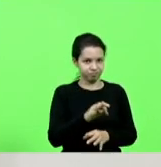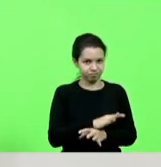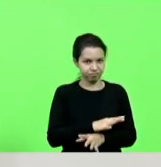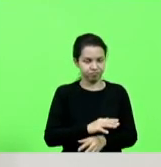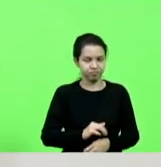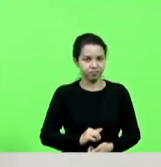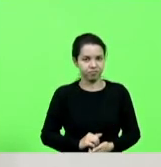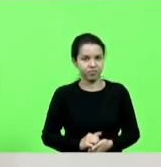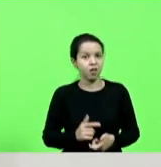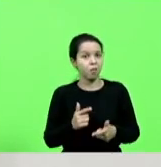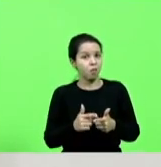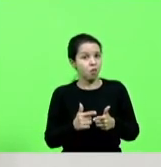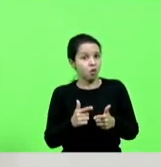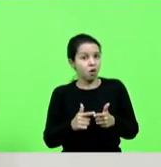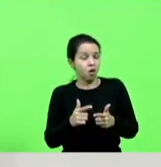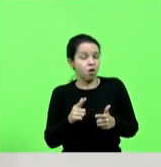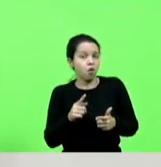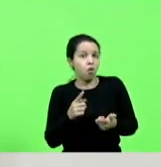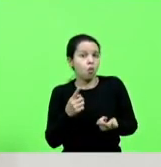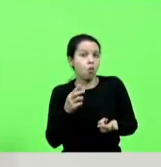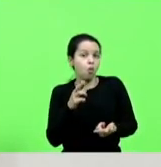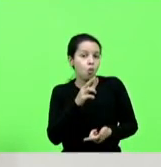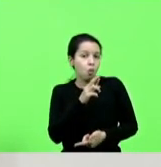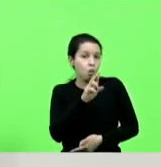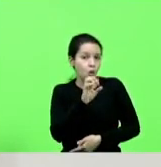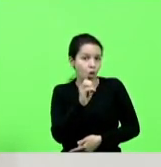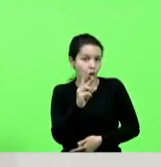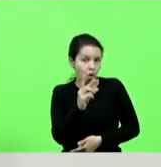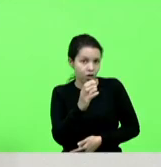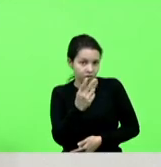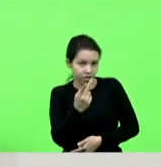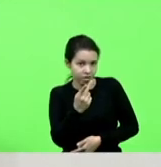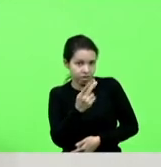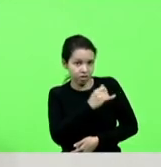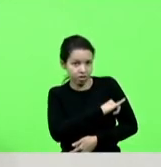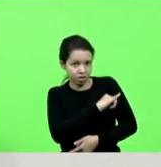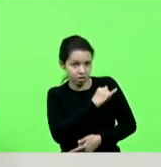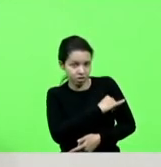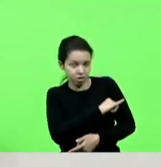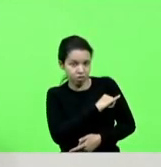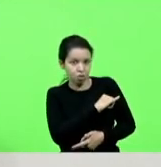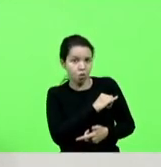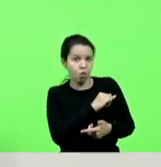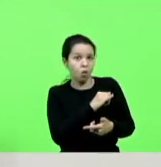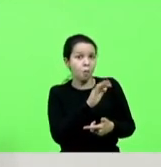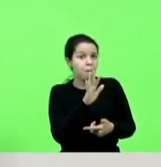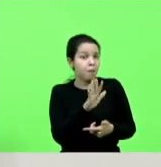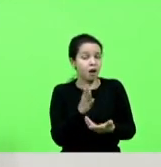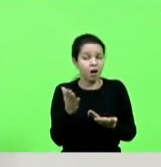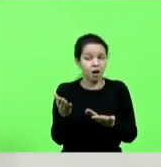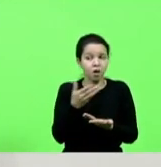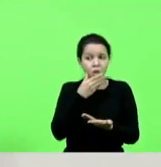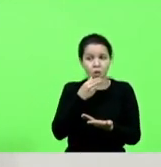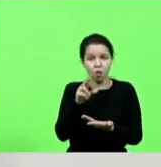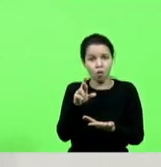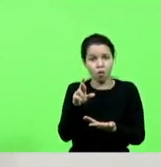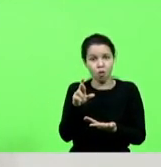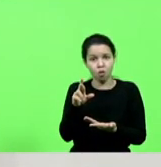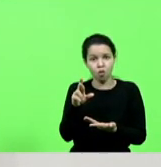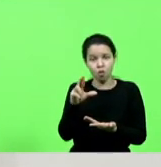tamanho do que o Rock in Rio é para os eventos mas o seu Luiz não é nada de menos nisso